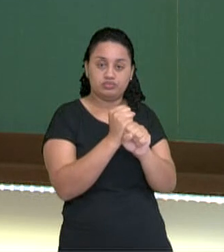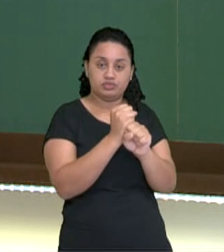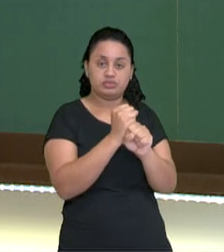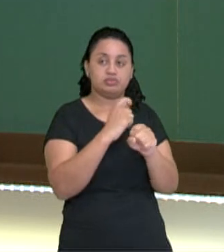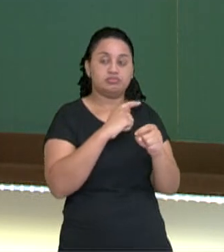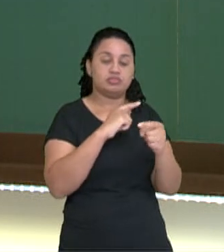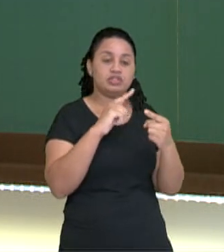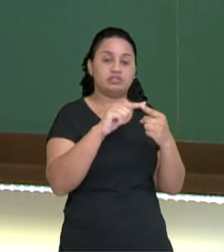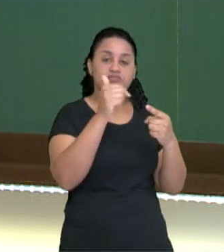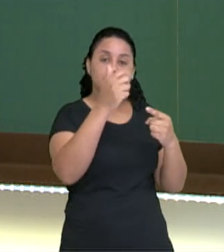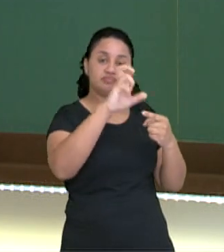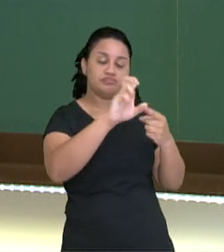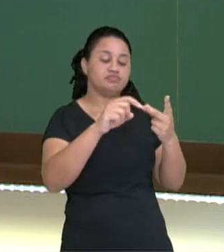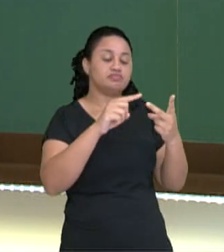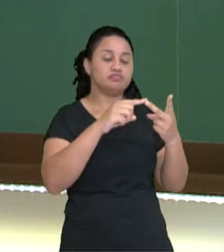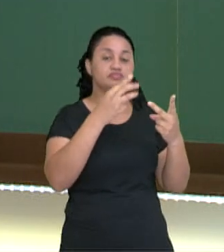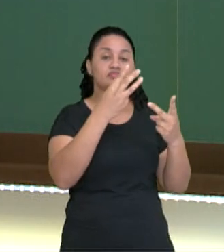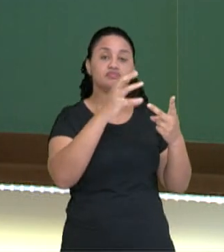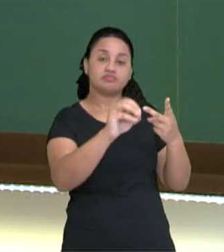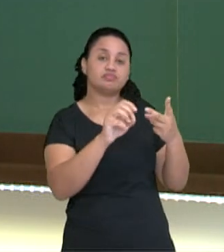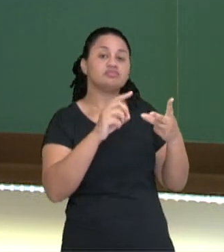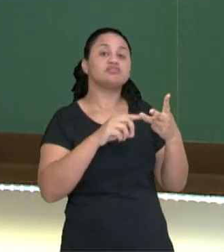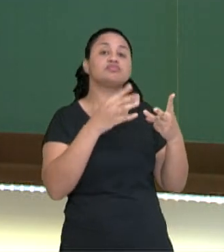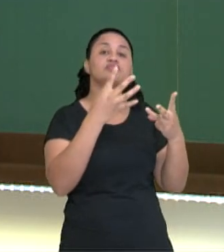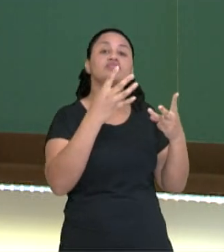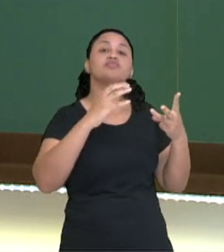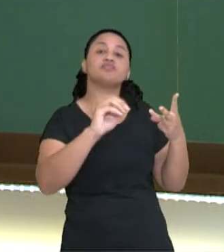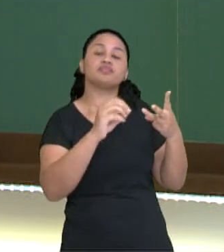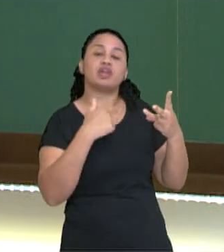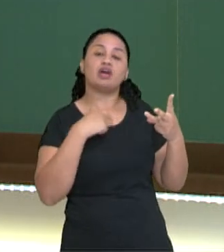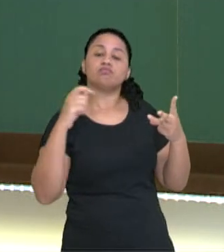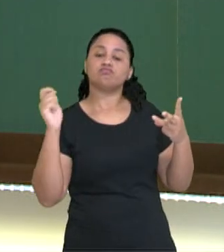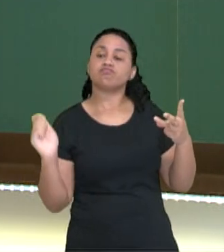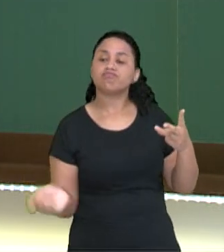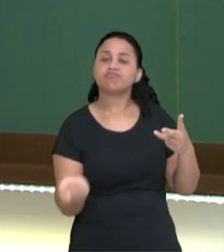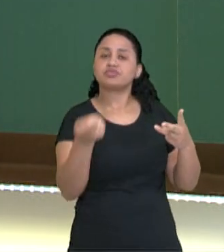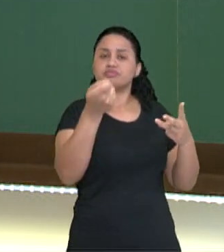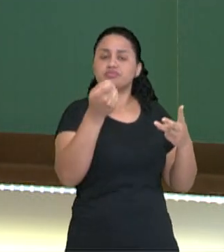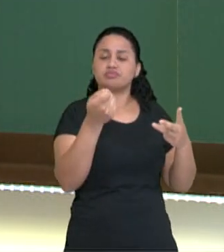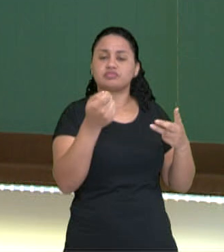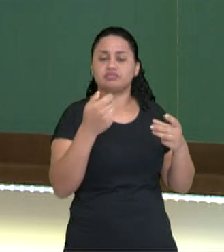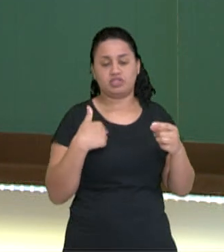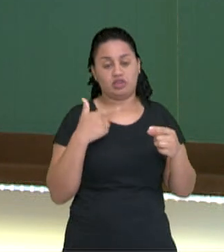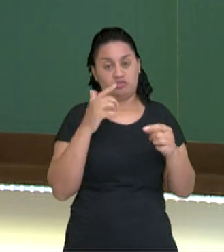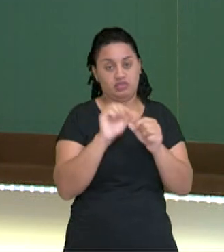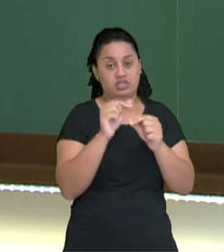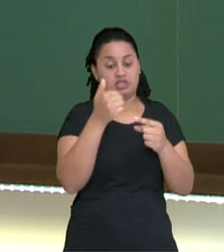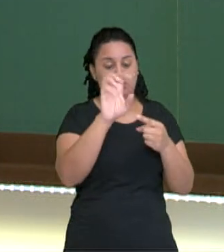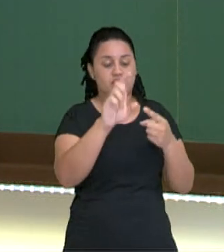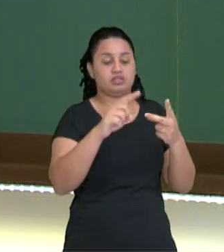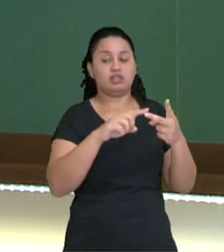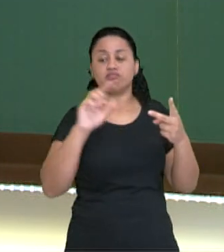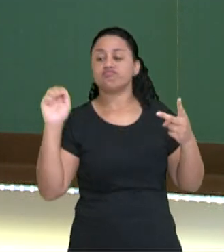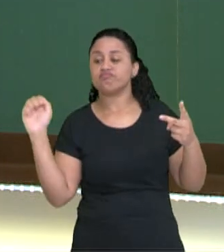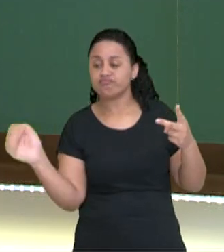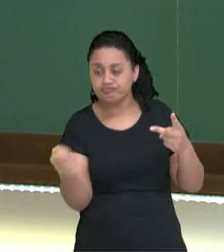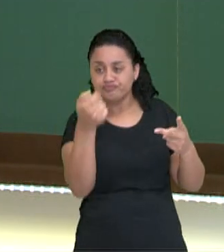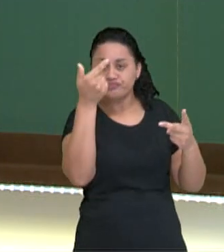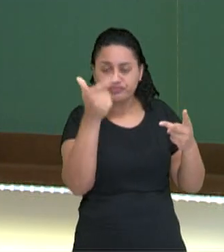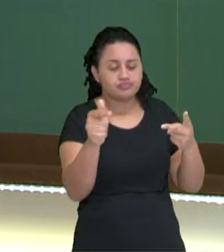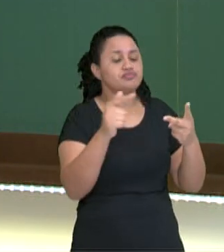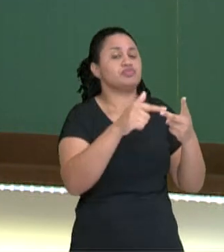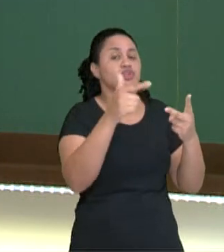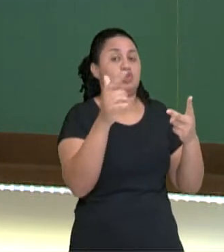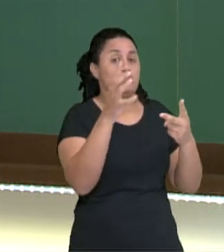15, 30 e 40. Eu jogo o meu primeiro serviço. 15. Jogo o meu segundo